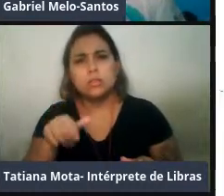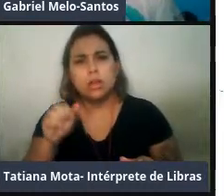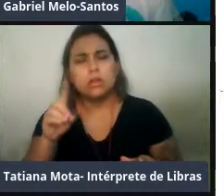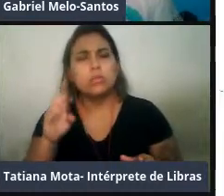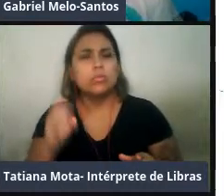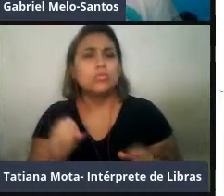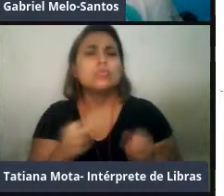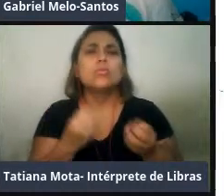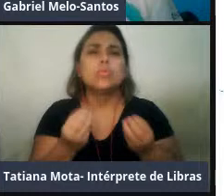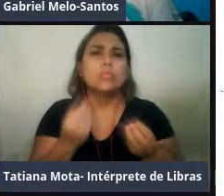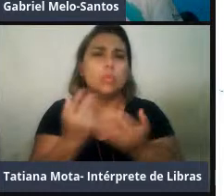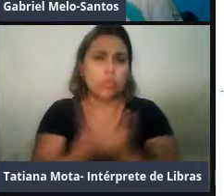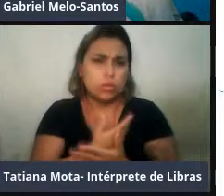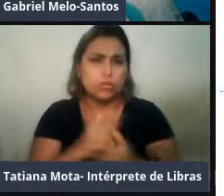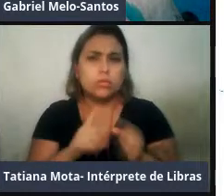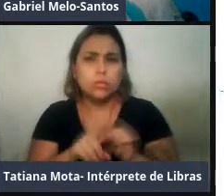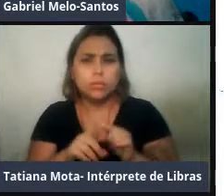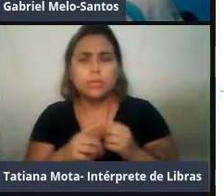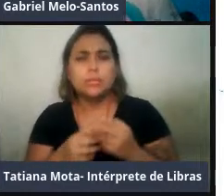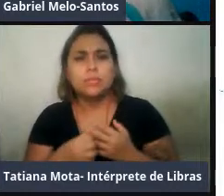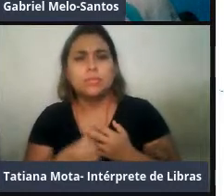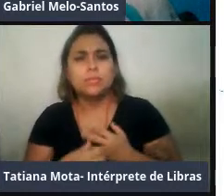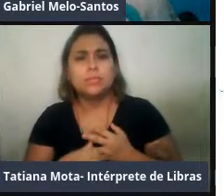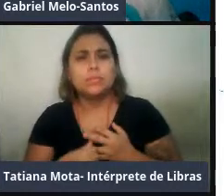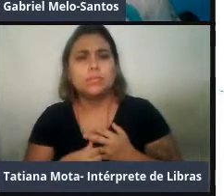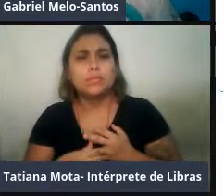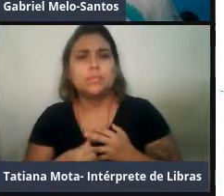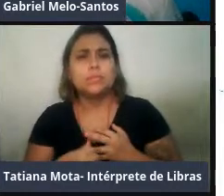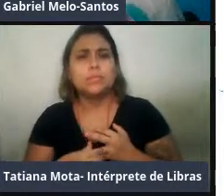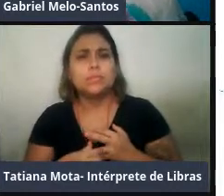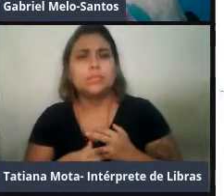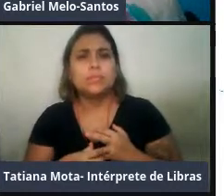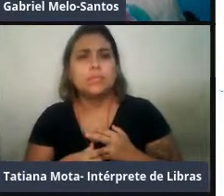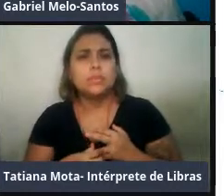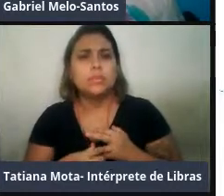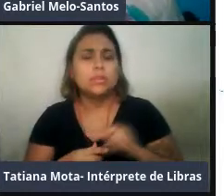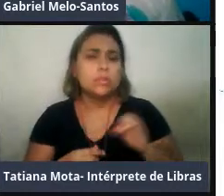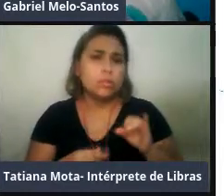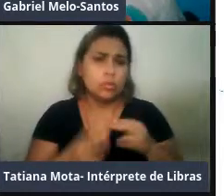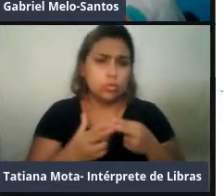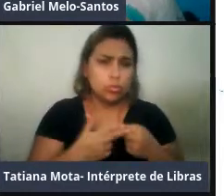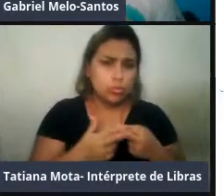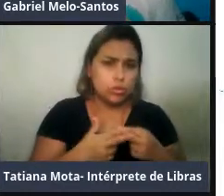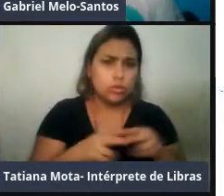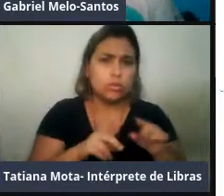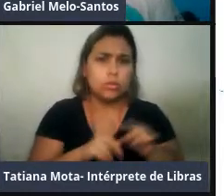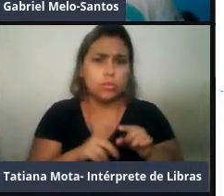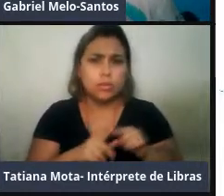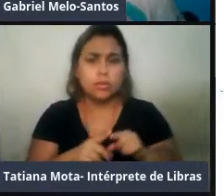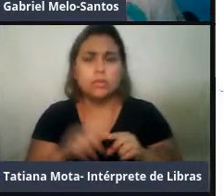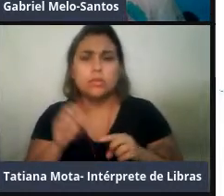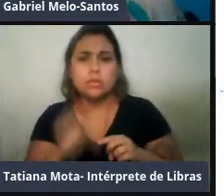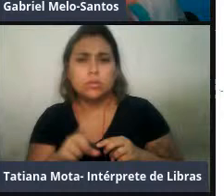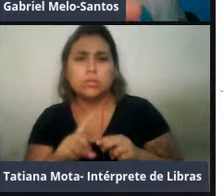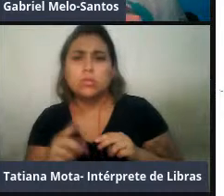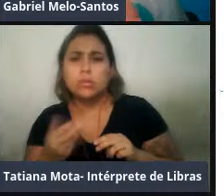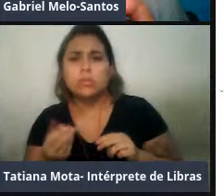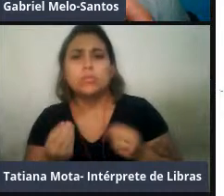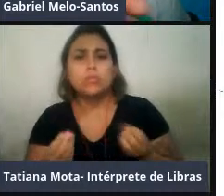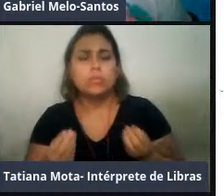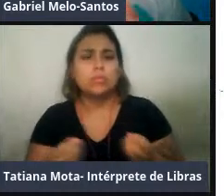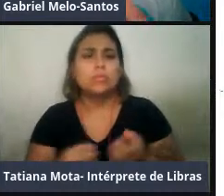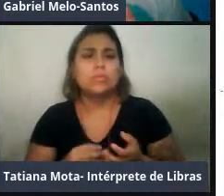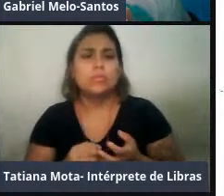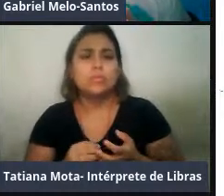quando as questões são emitidas, se era a exibição do pênis na superfície, abatidas de carro, da presença de filhotes, ou ao